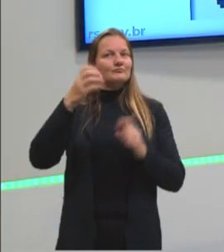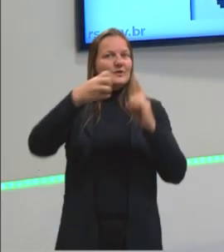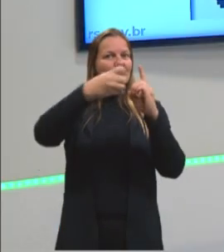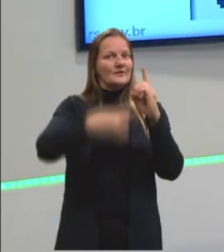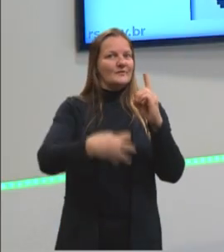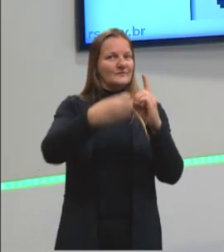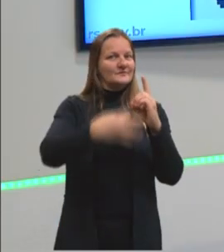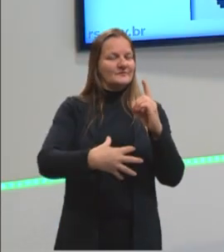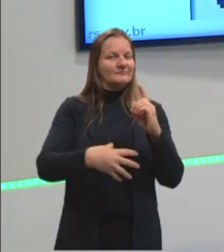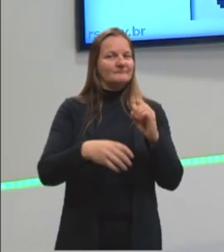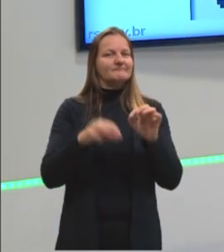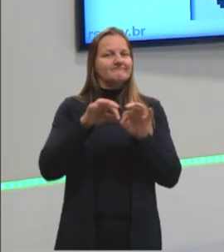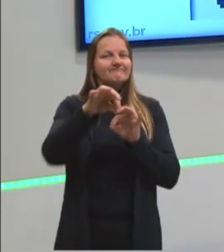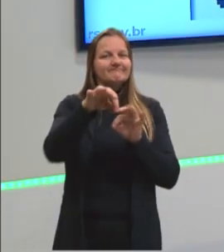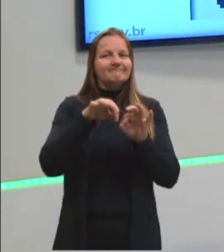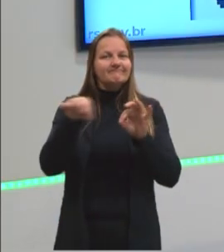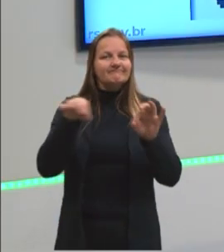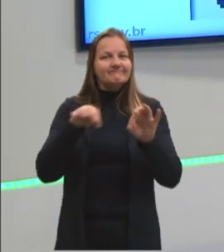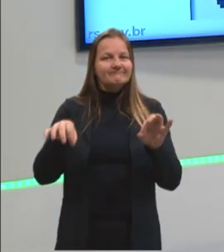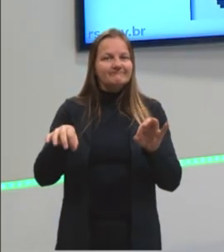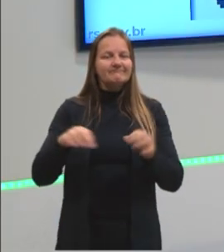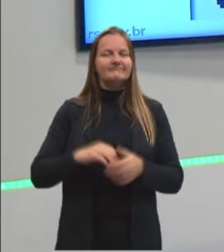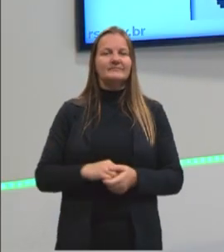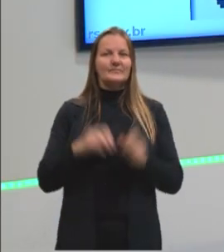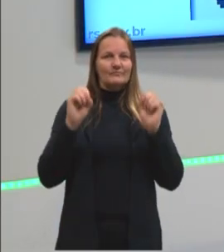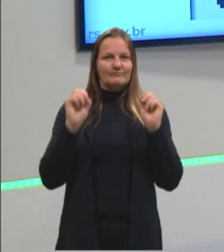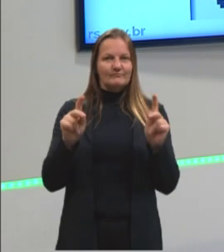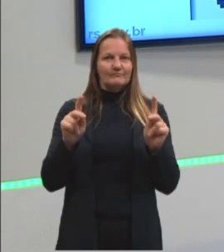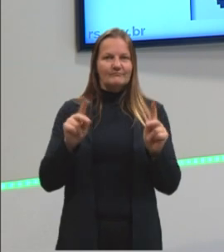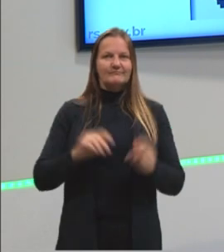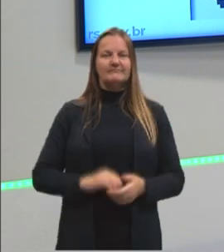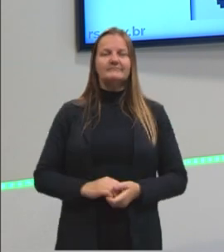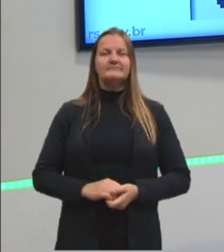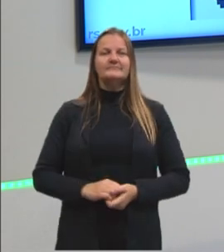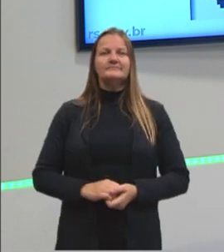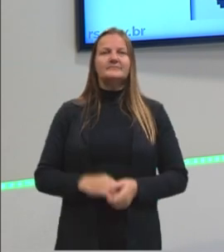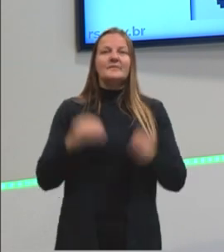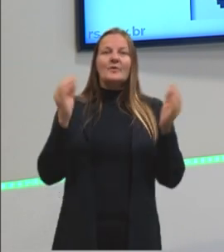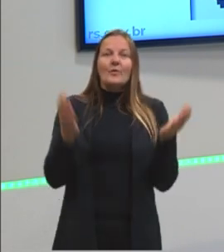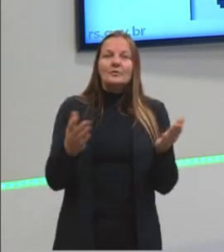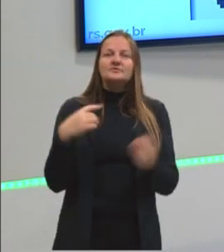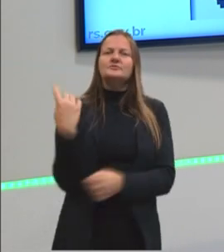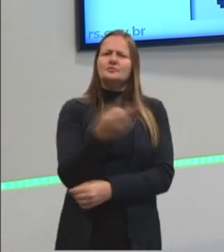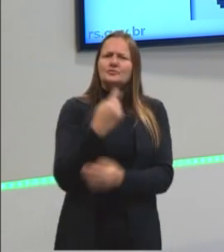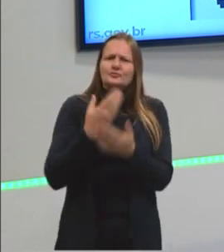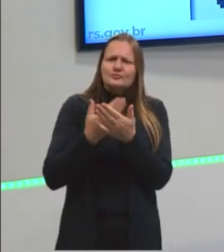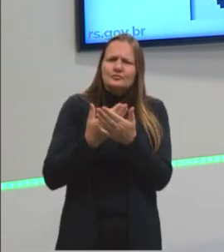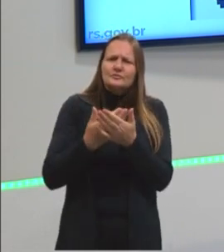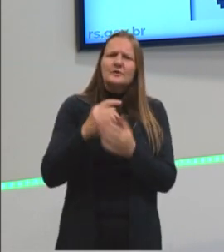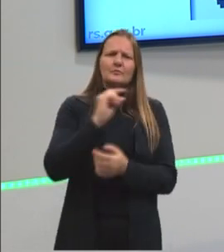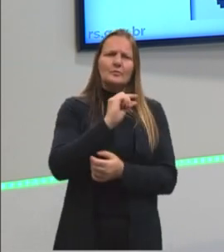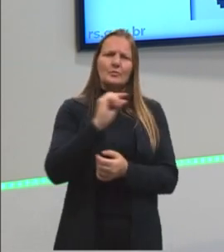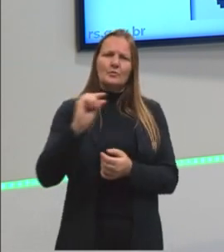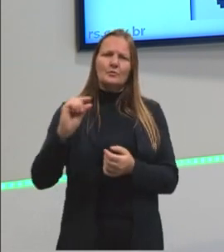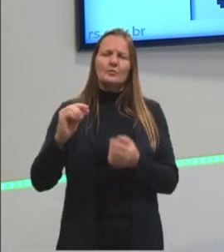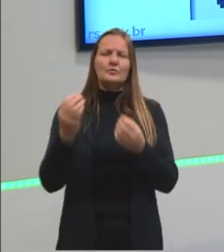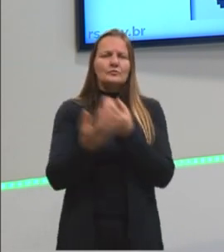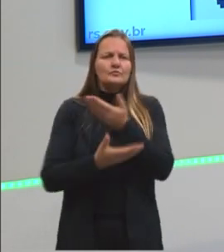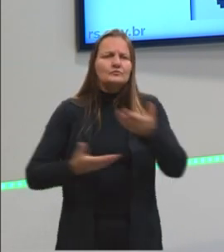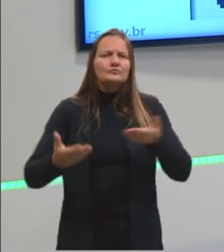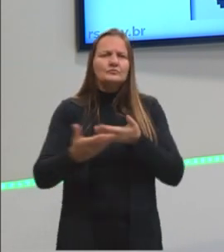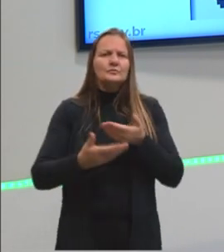medidas, algumas grandezas, certo? Aqui hoje nós vamos estudar, então, um pouco dessa parte